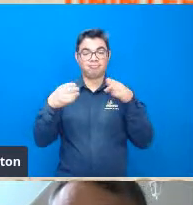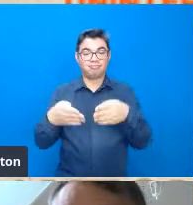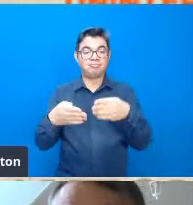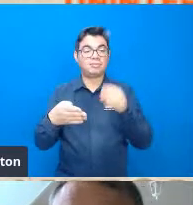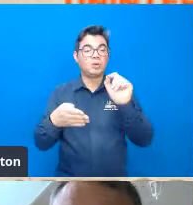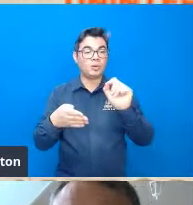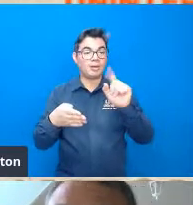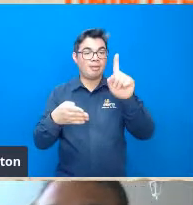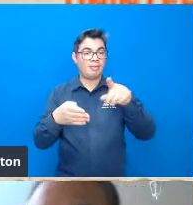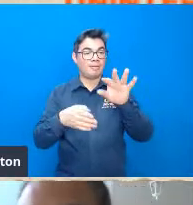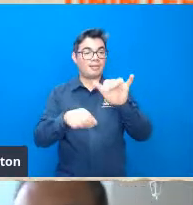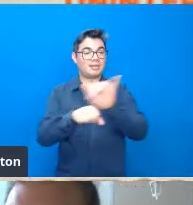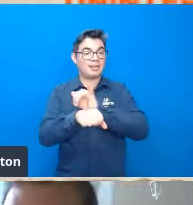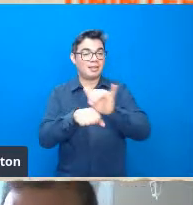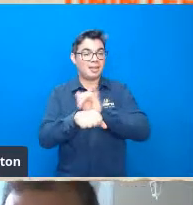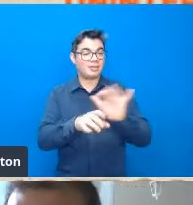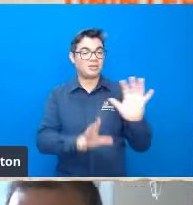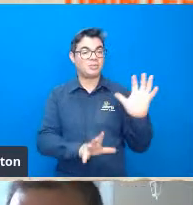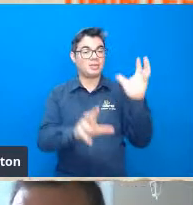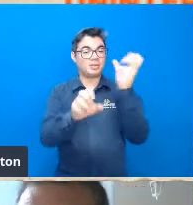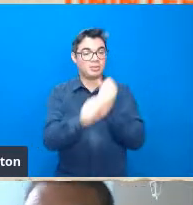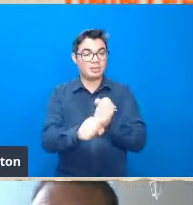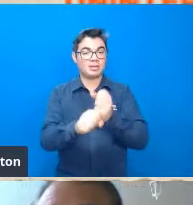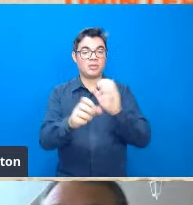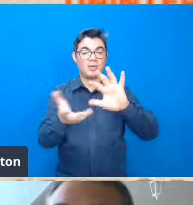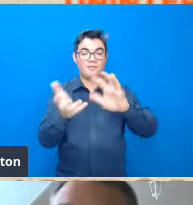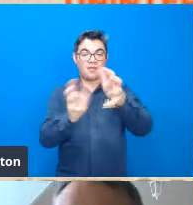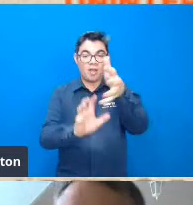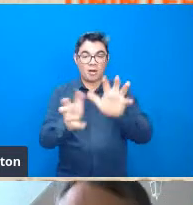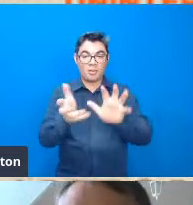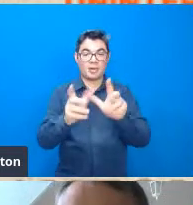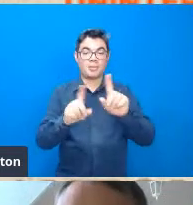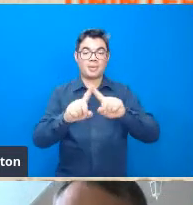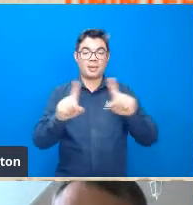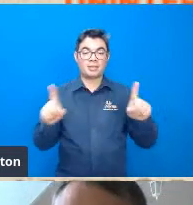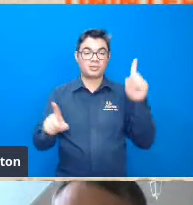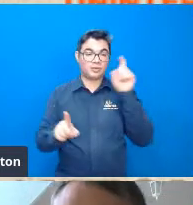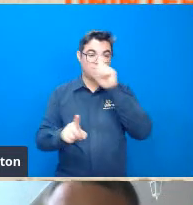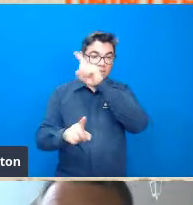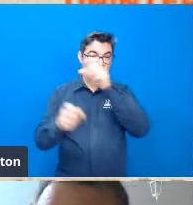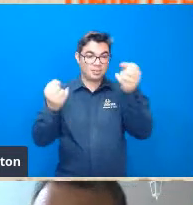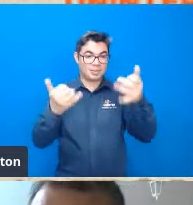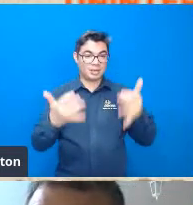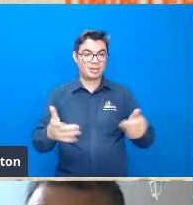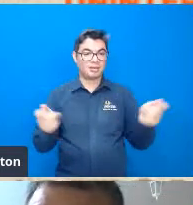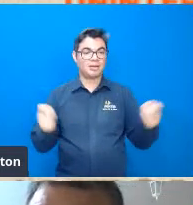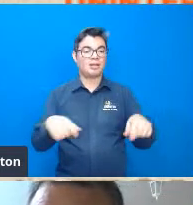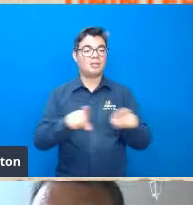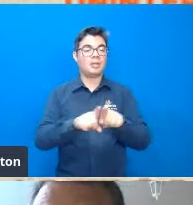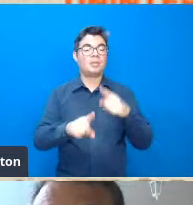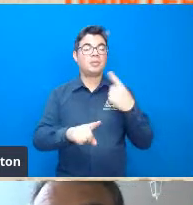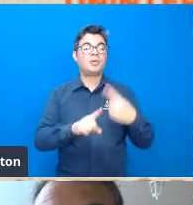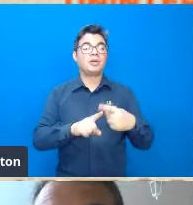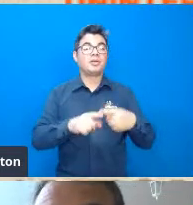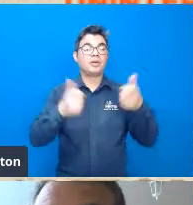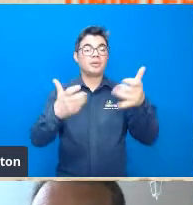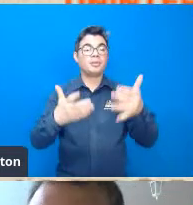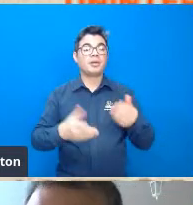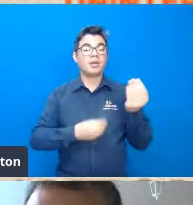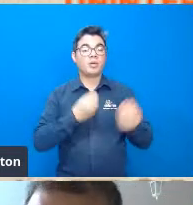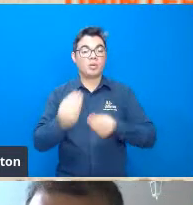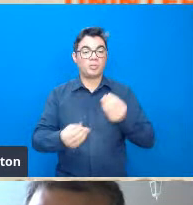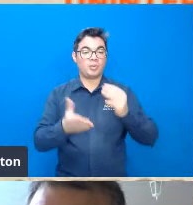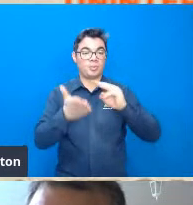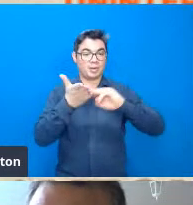técnica de mensuração da forma e tinha dificuldade de explicar as formas o que eu quero dizer assim é que o